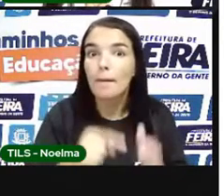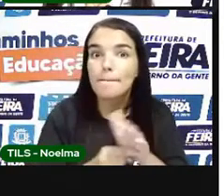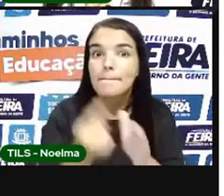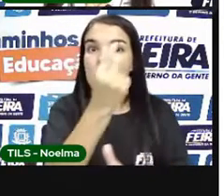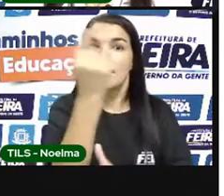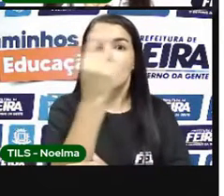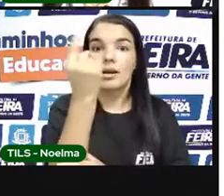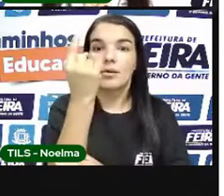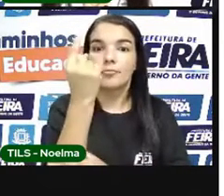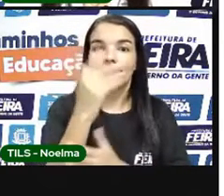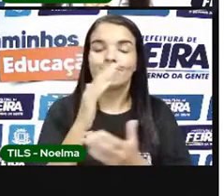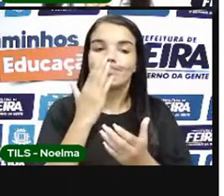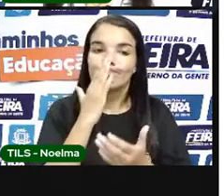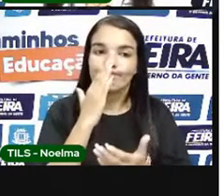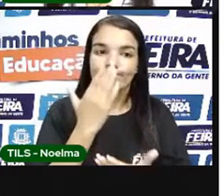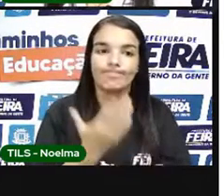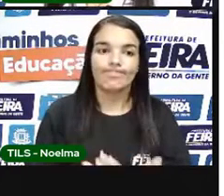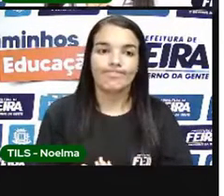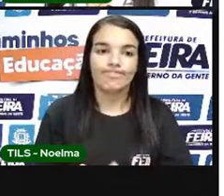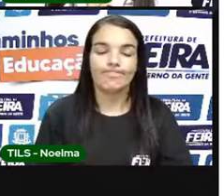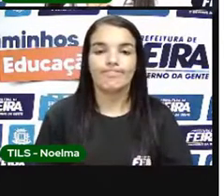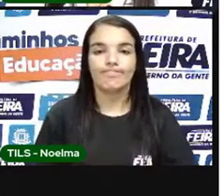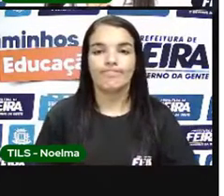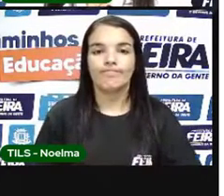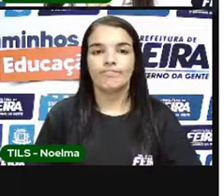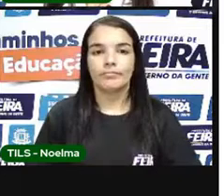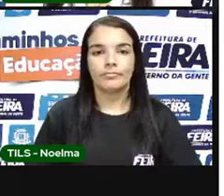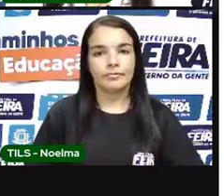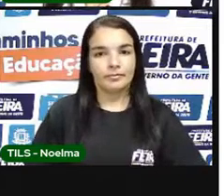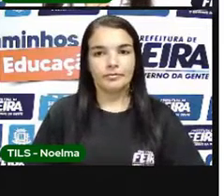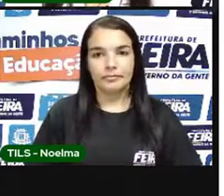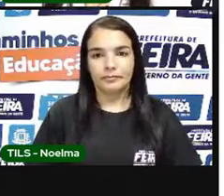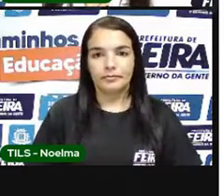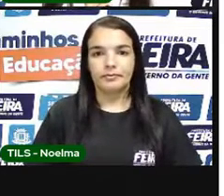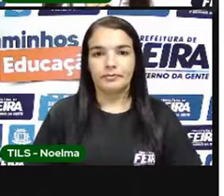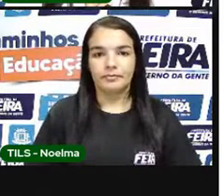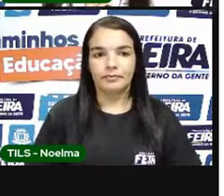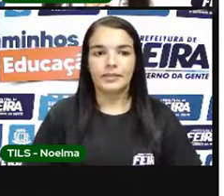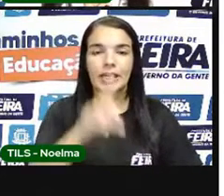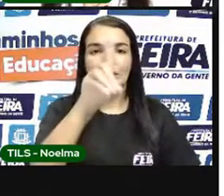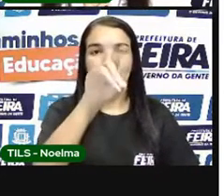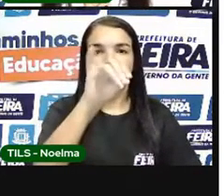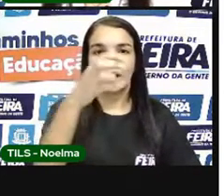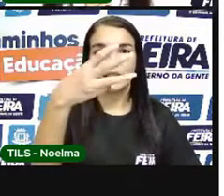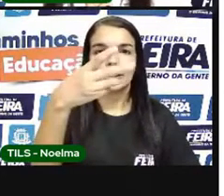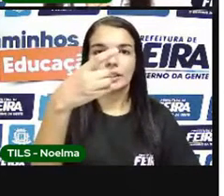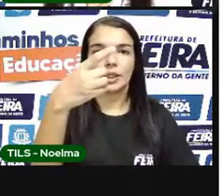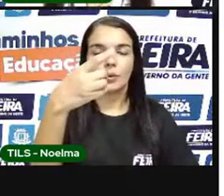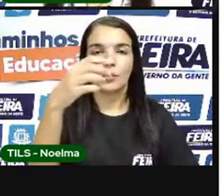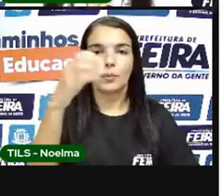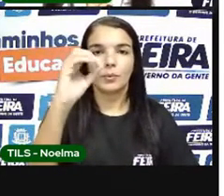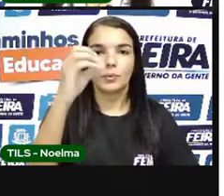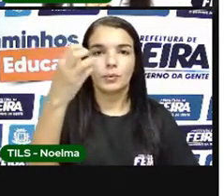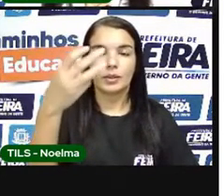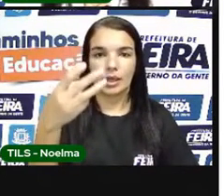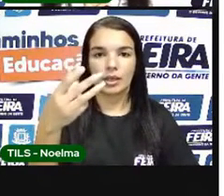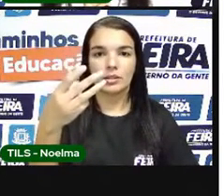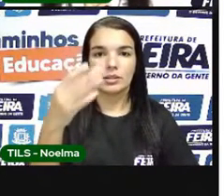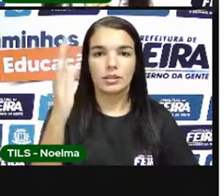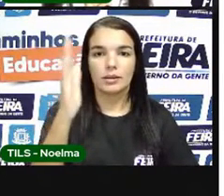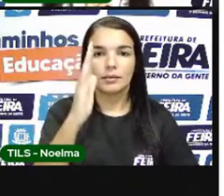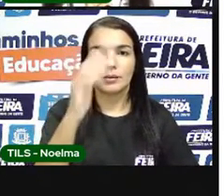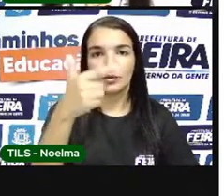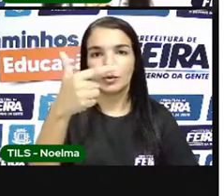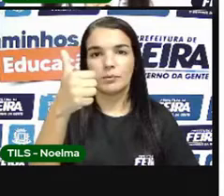Foi retirado Né? Pra essa atividade Aí Dia 31 do 3 De 2021 E foi